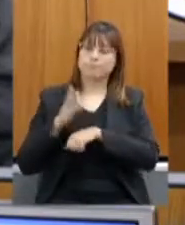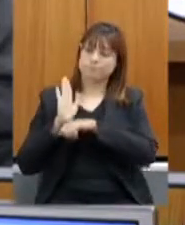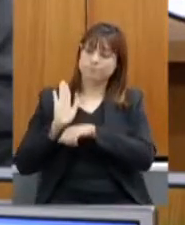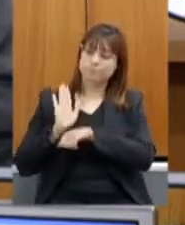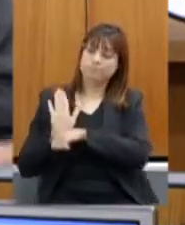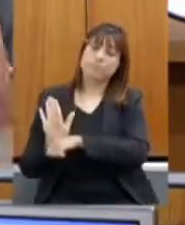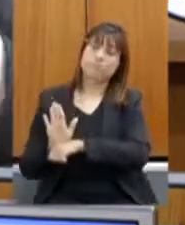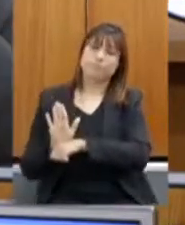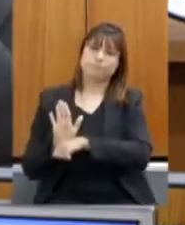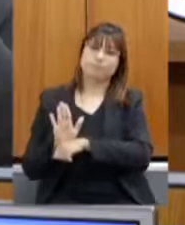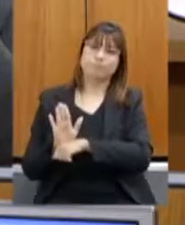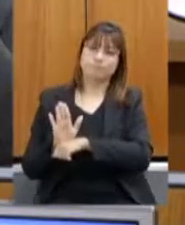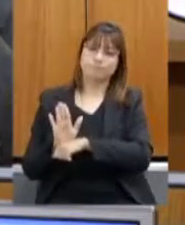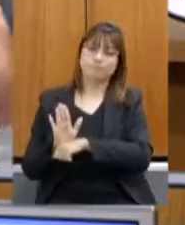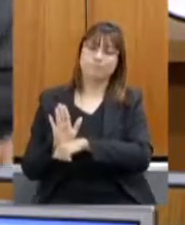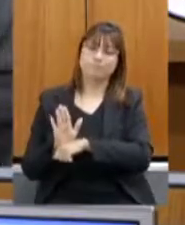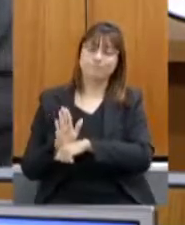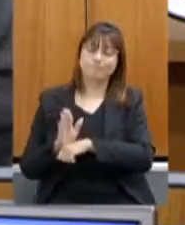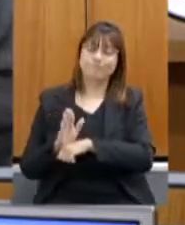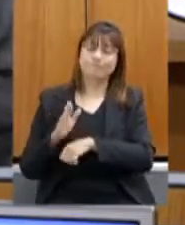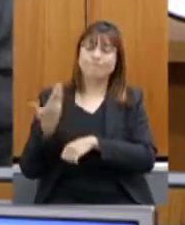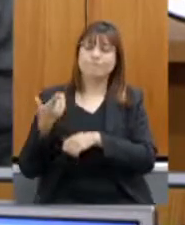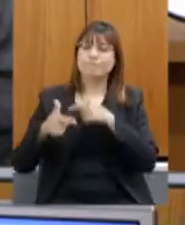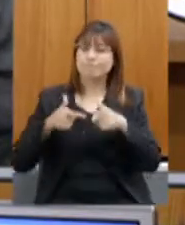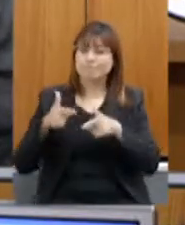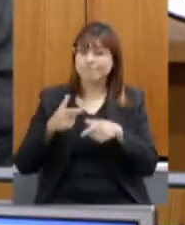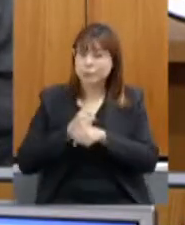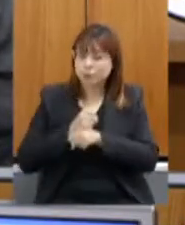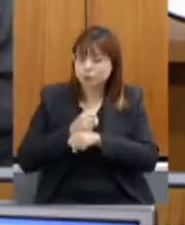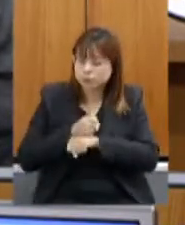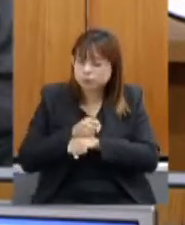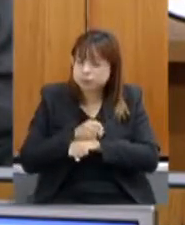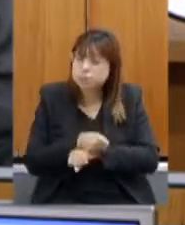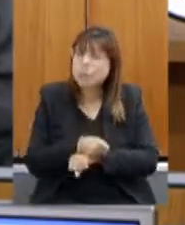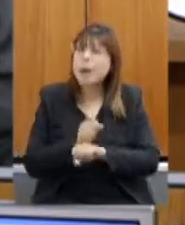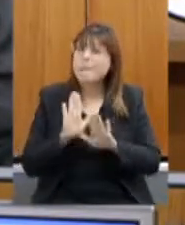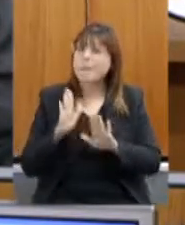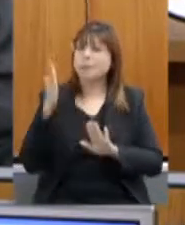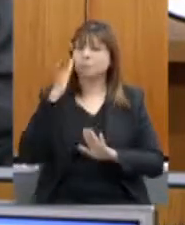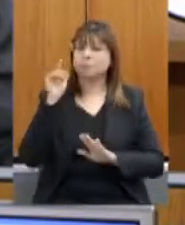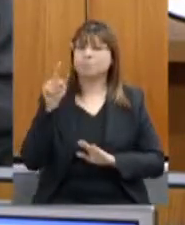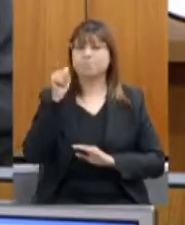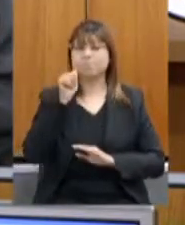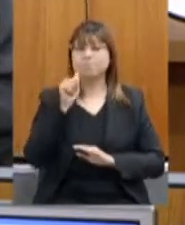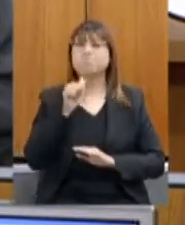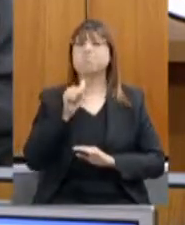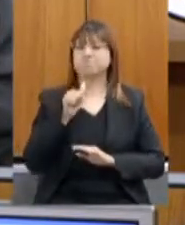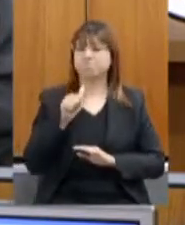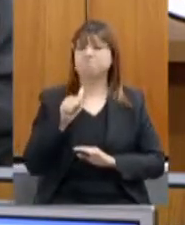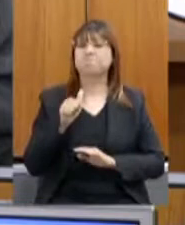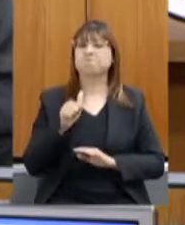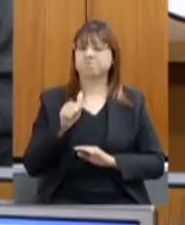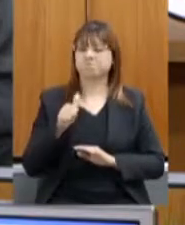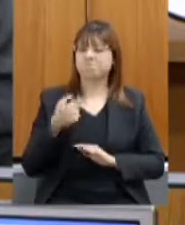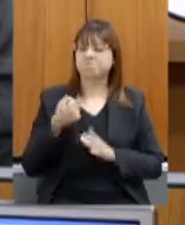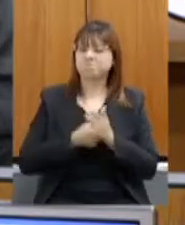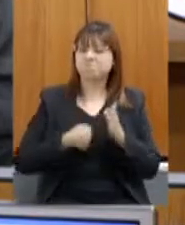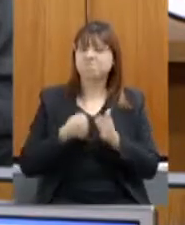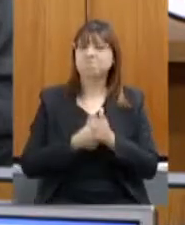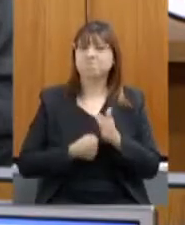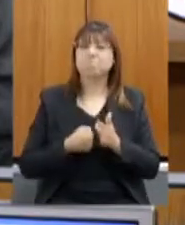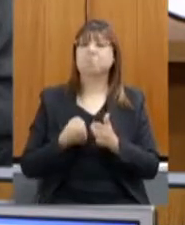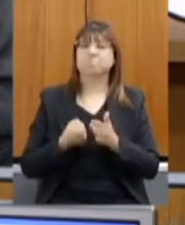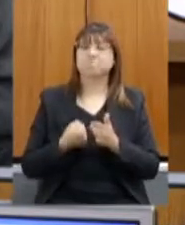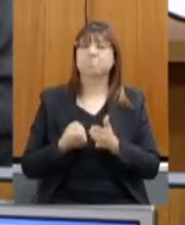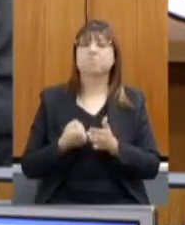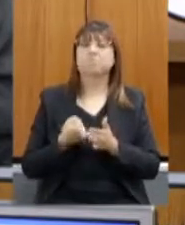missão árdua mas que nós sabemos que a senhora é uma mulher vocacionada uma guerreira e que tem feito um